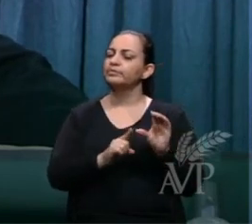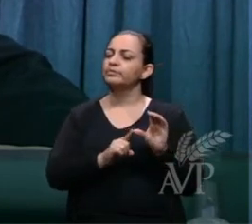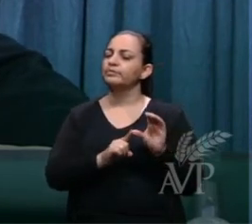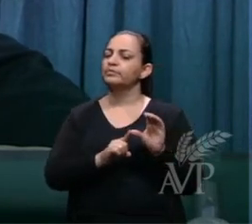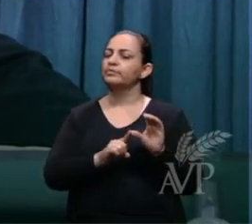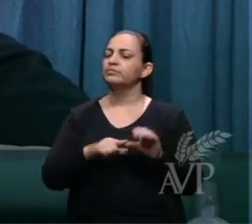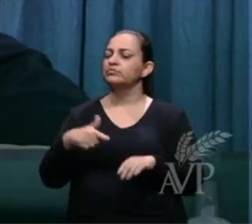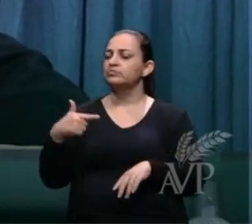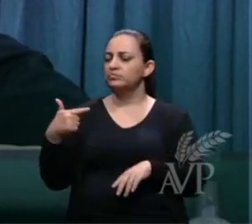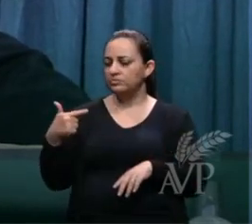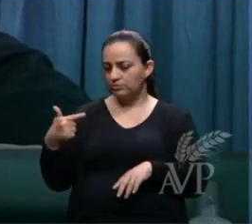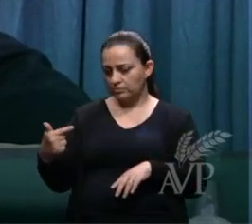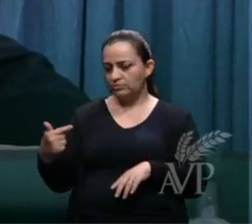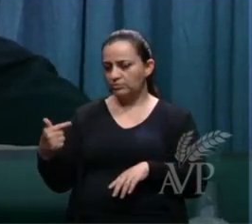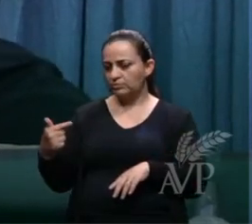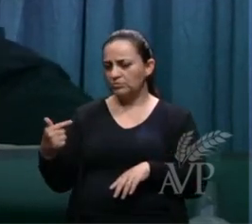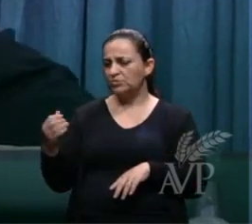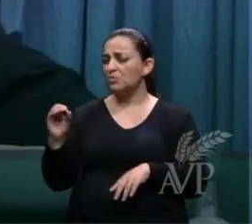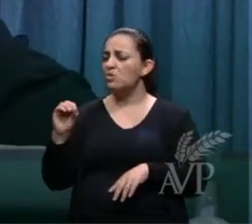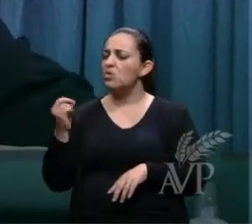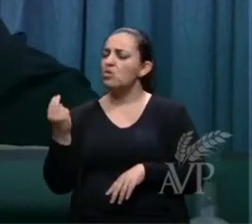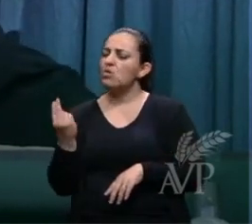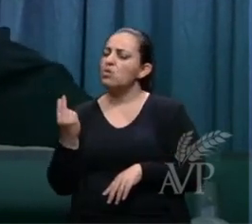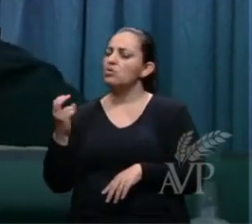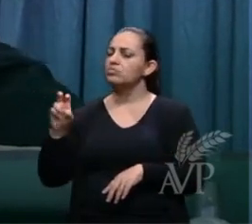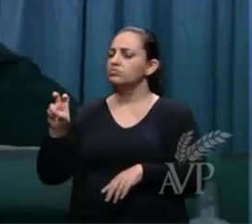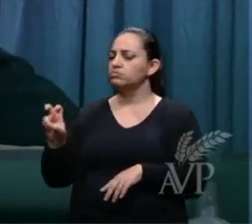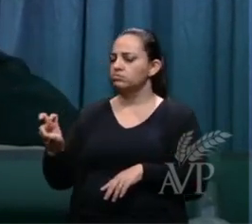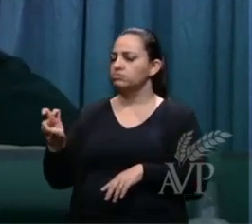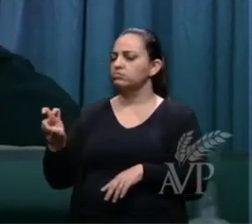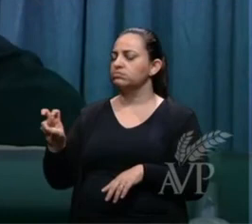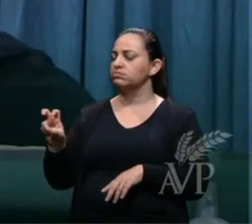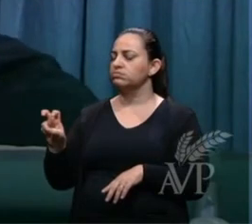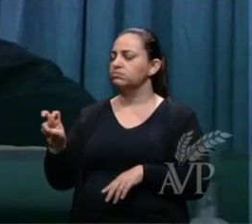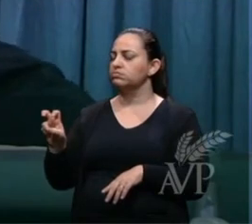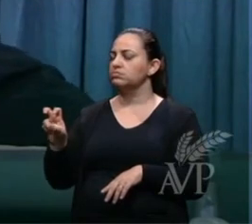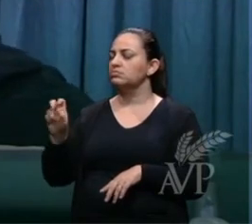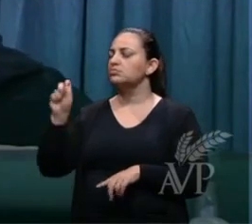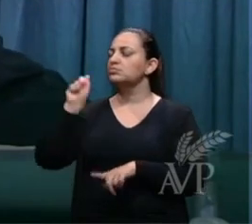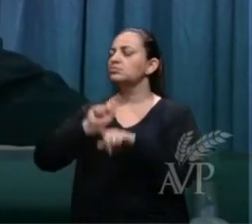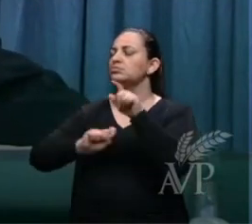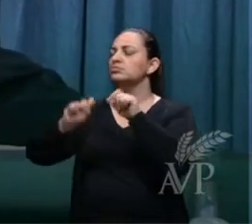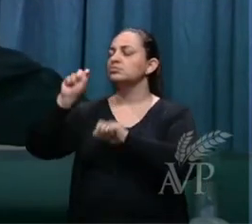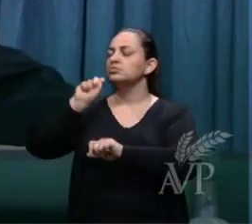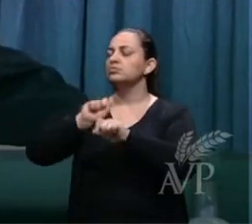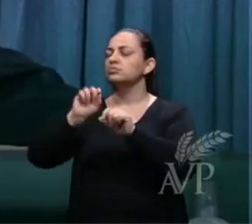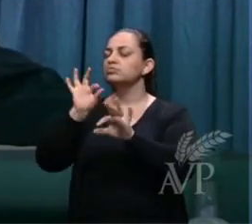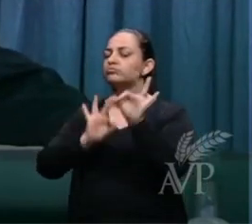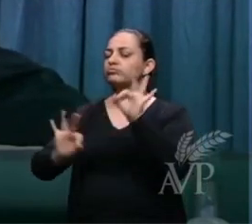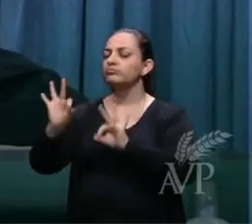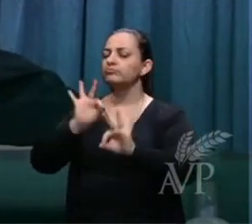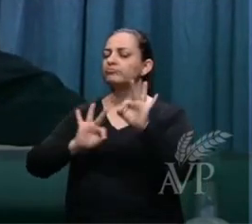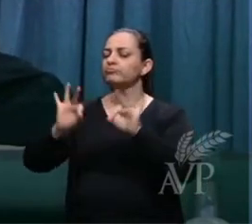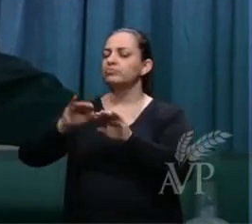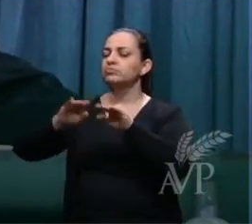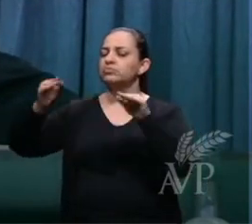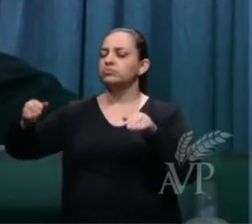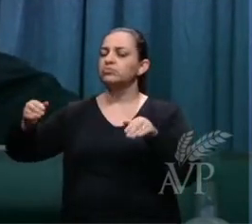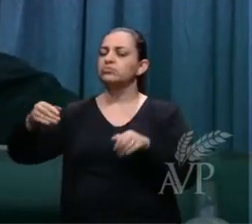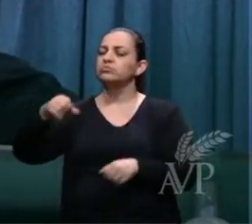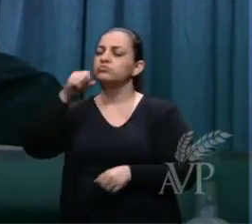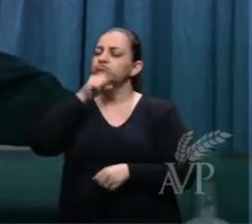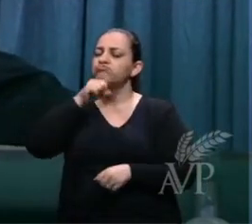7 ou 5 que um trono foi estabelecido e um ancião de